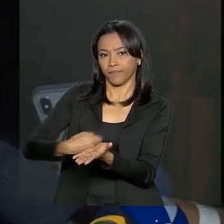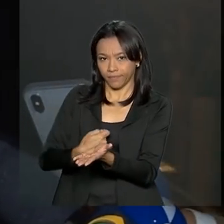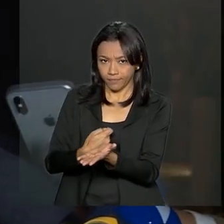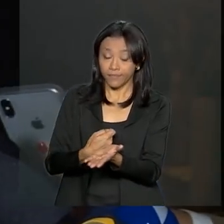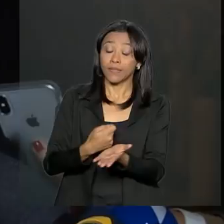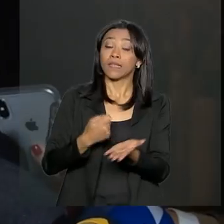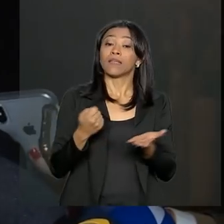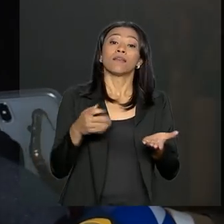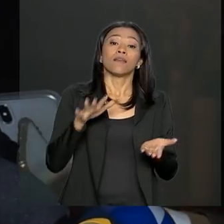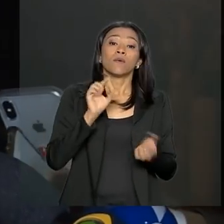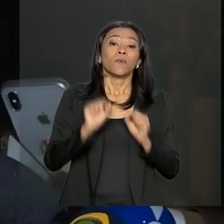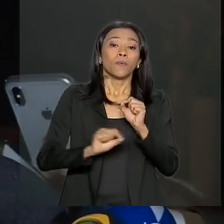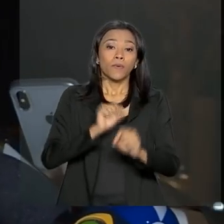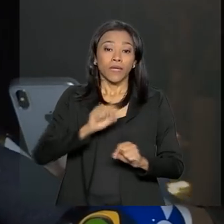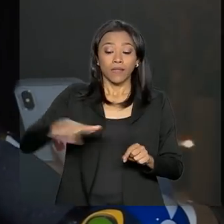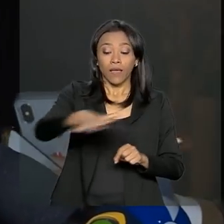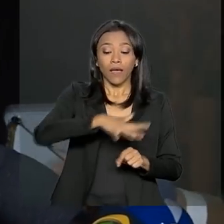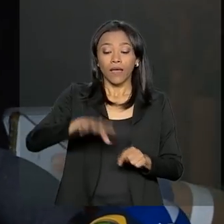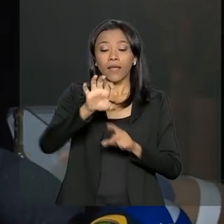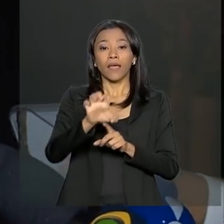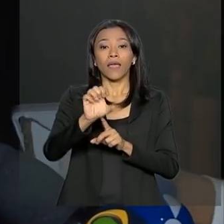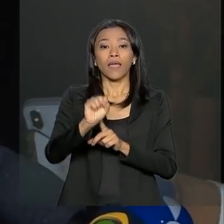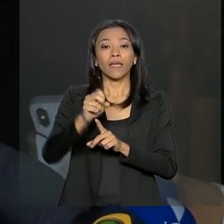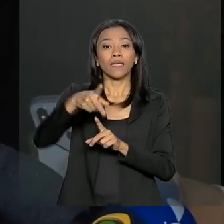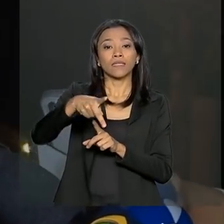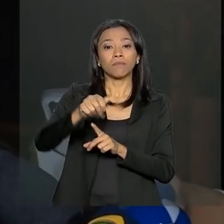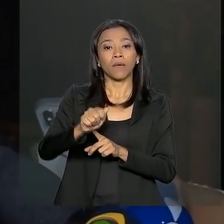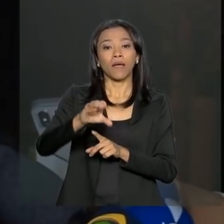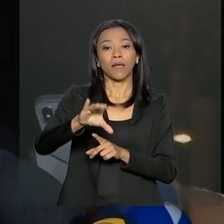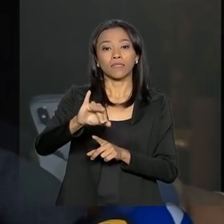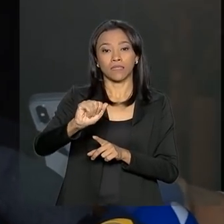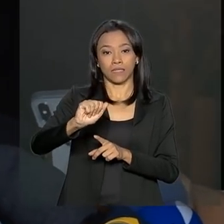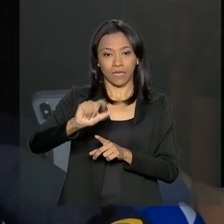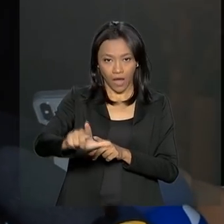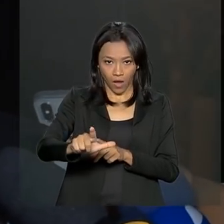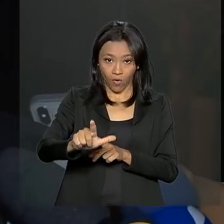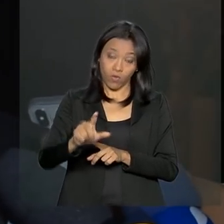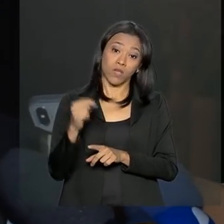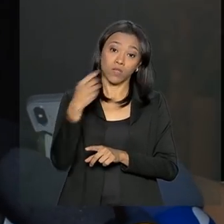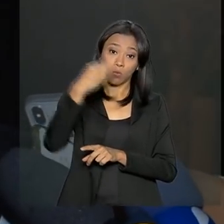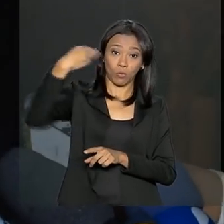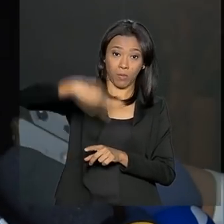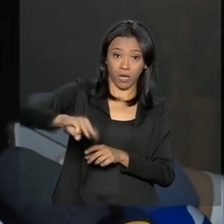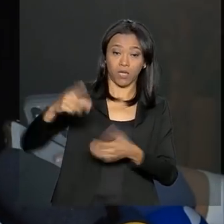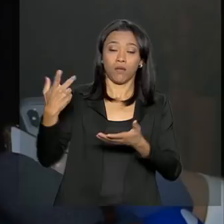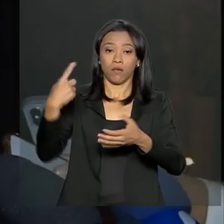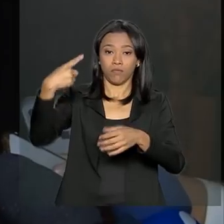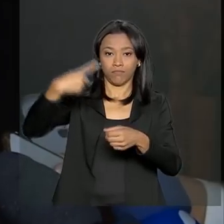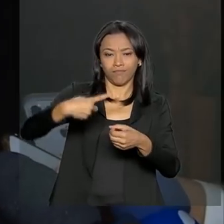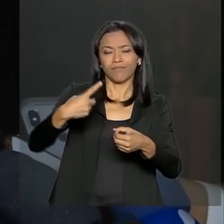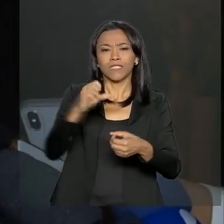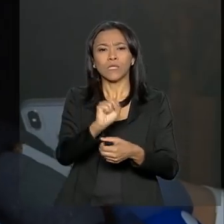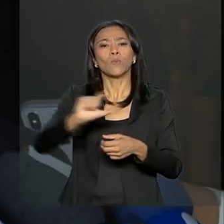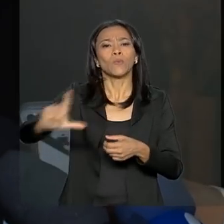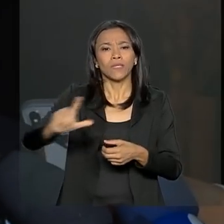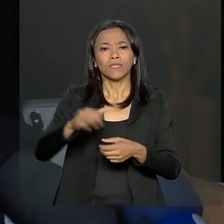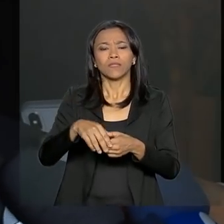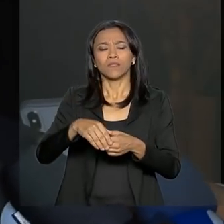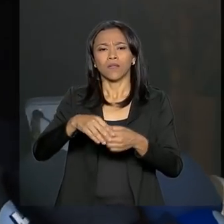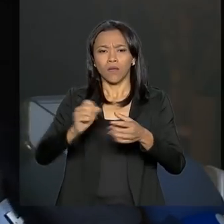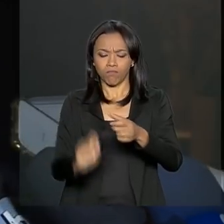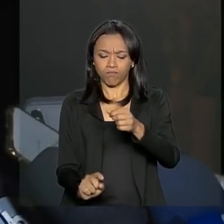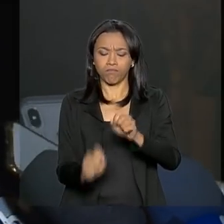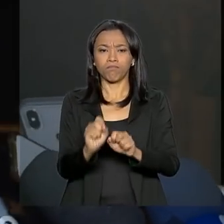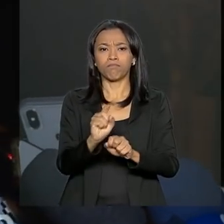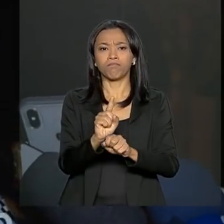área do centro espacial de Alcântara, como nós gostaríamos que passasse a ser conhecido por vocês, porque vai muito além